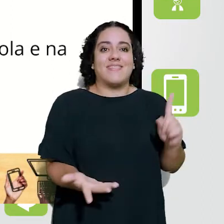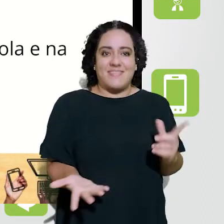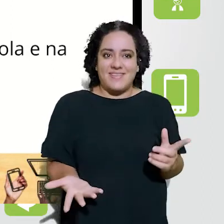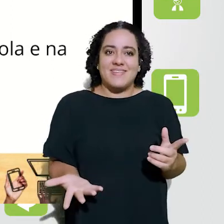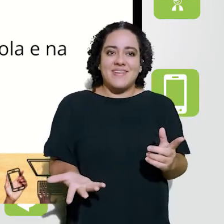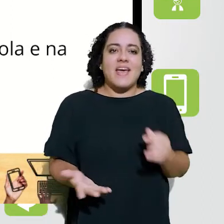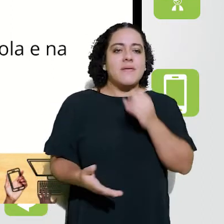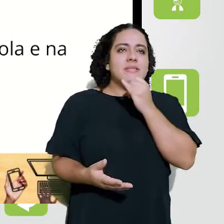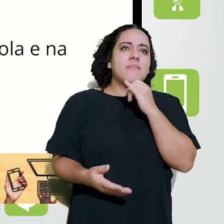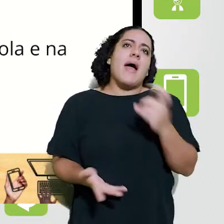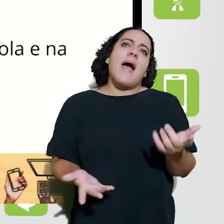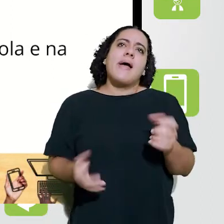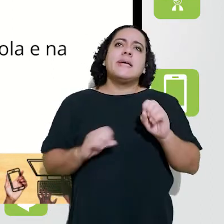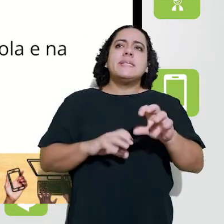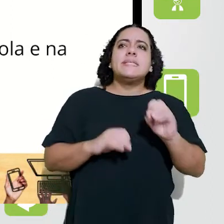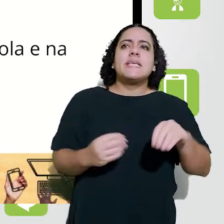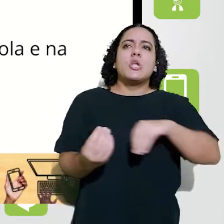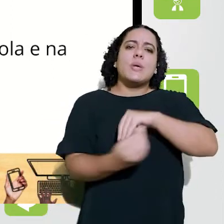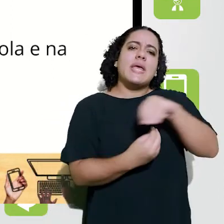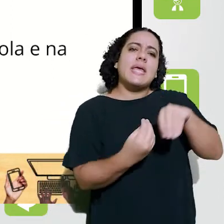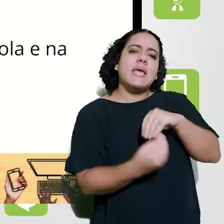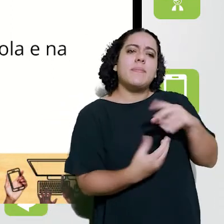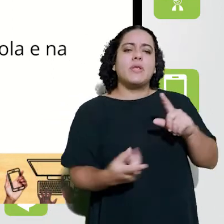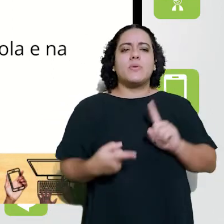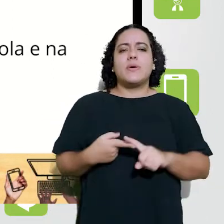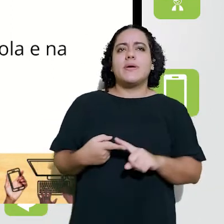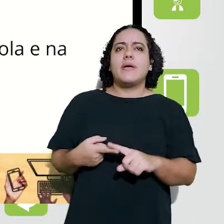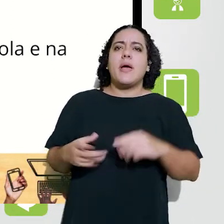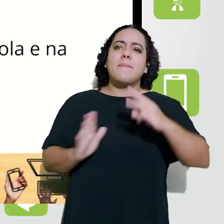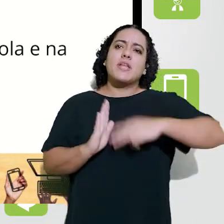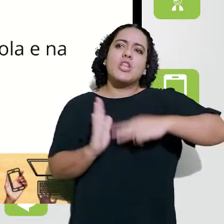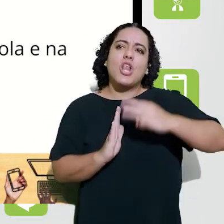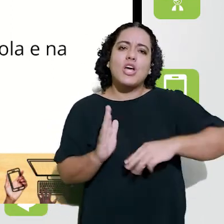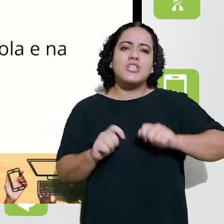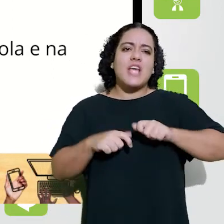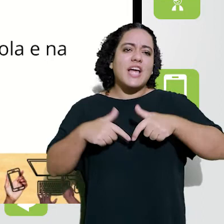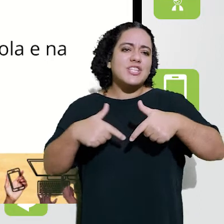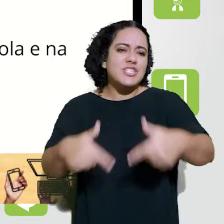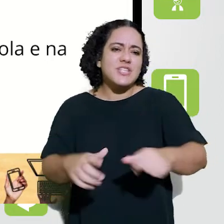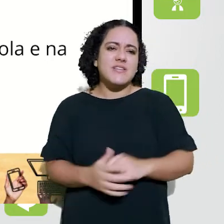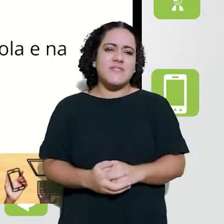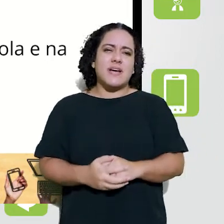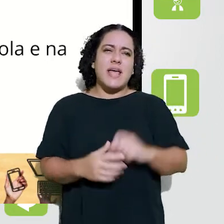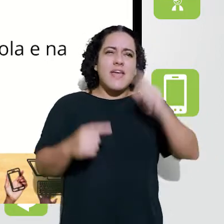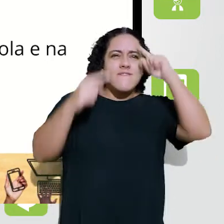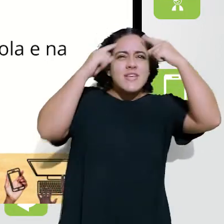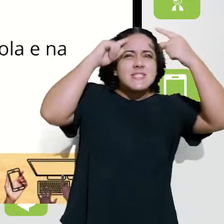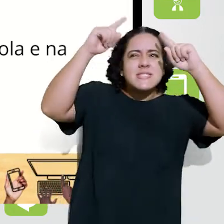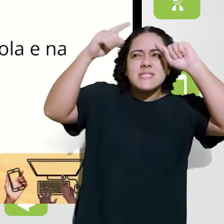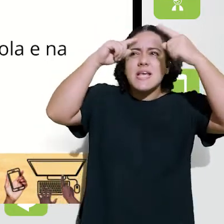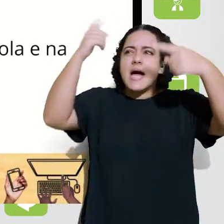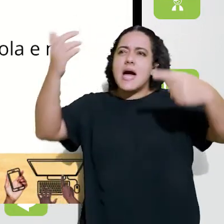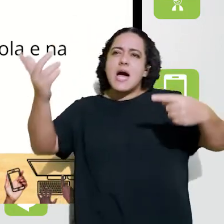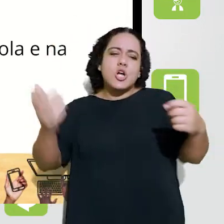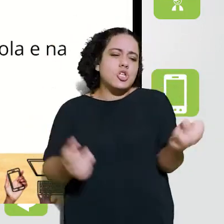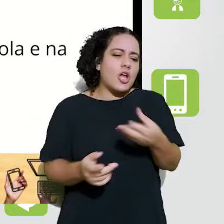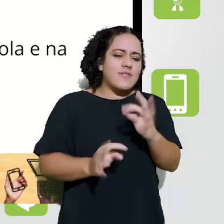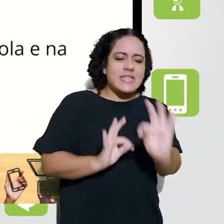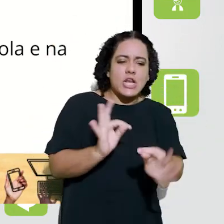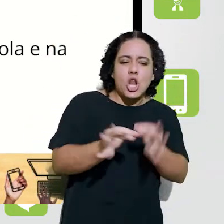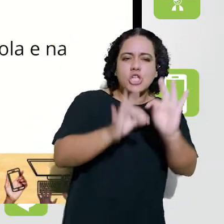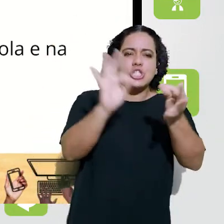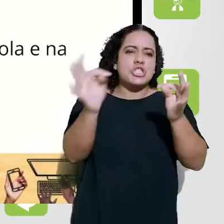fazer. Então, quando se fala para a gente ensino híbrido, vídeo-aulas, metodologias ativas,